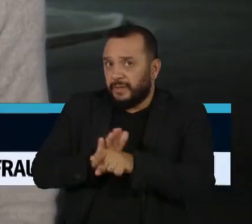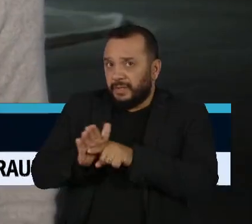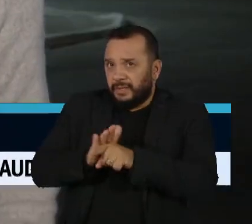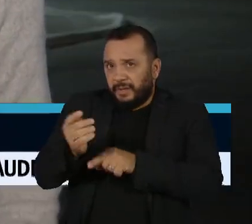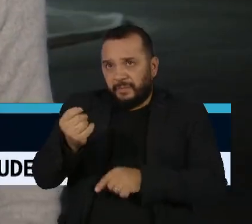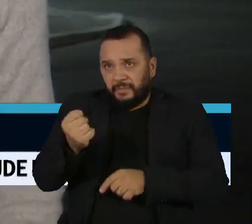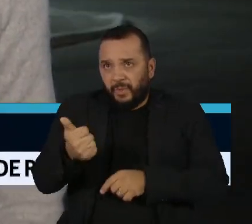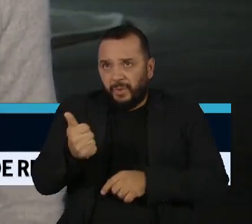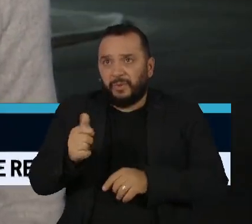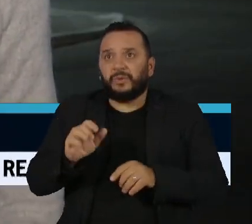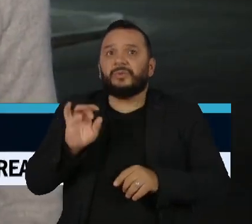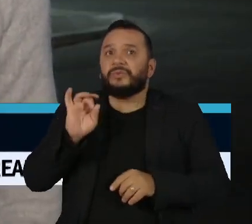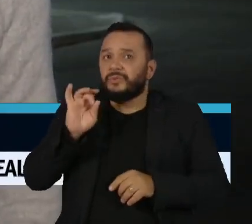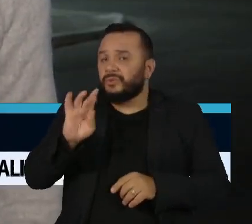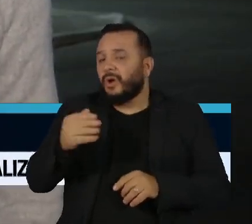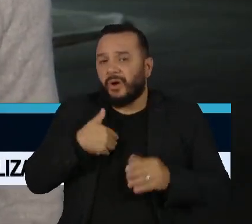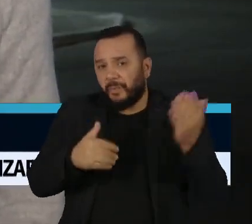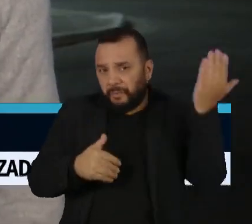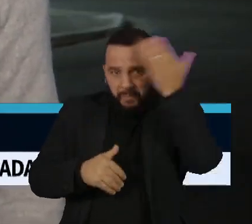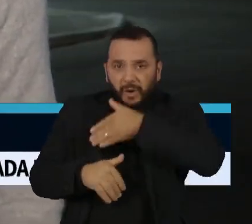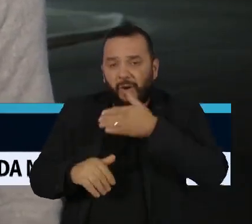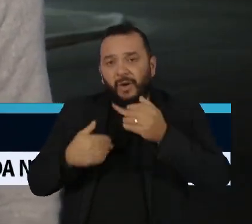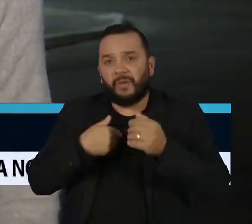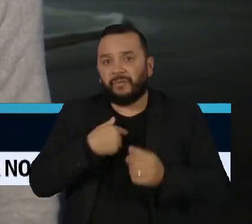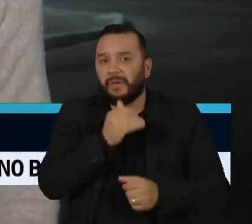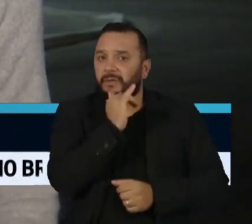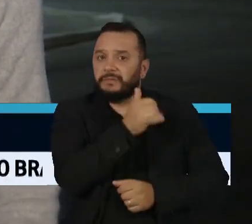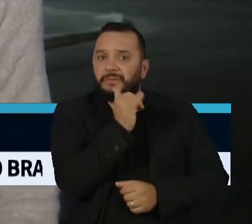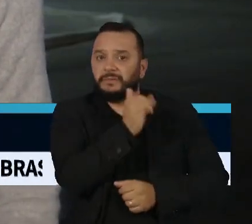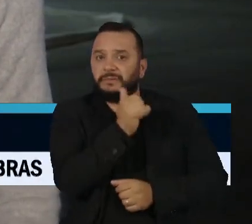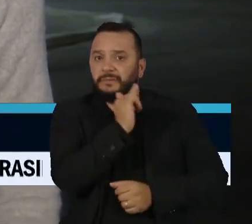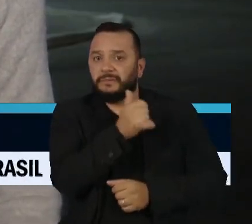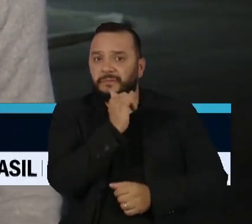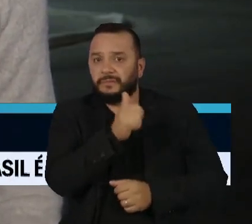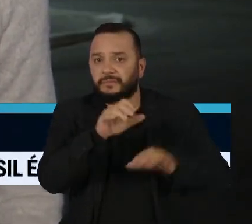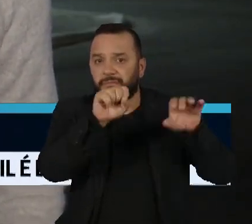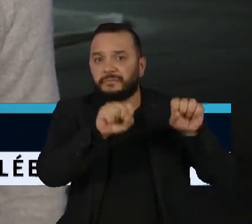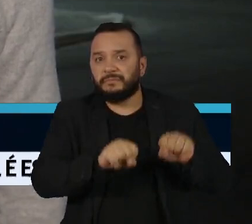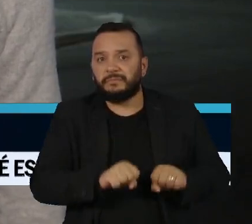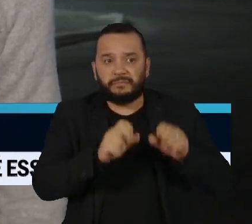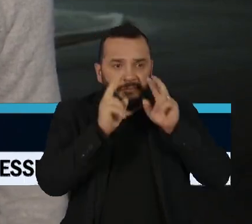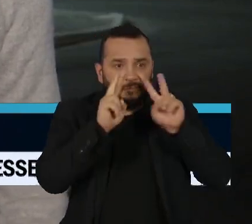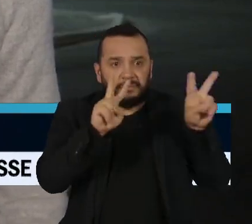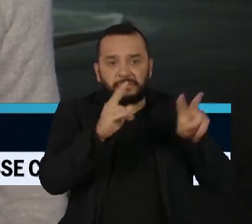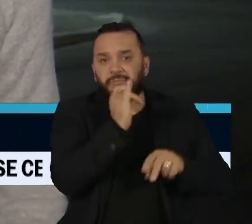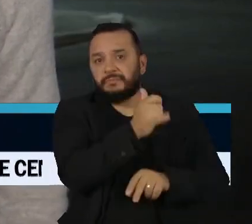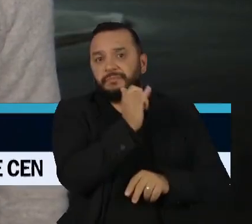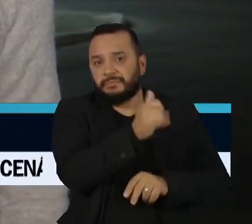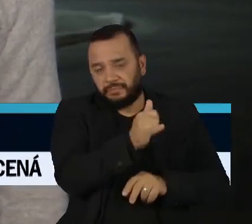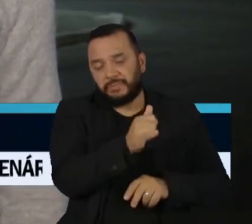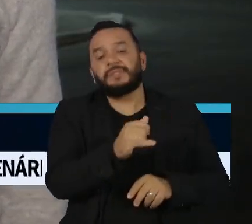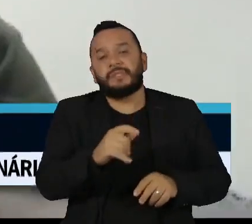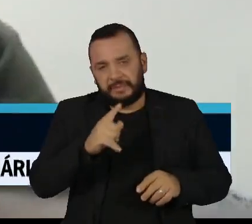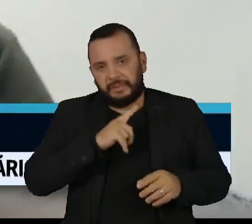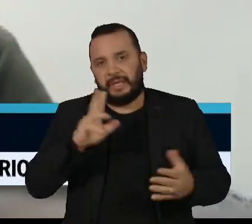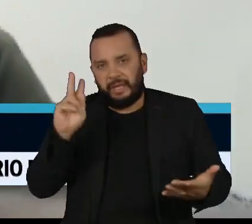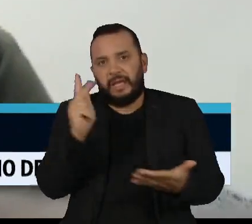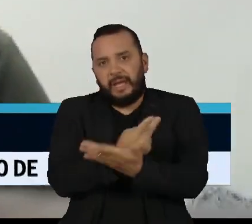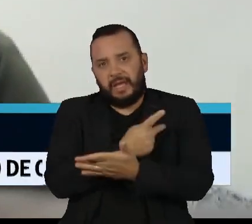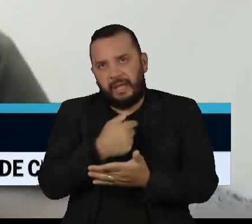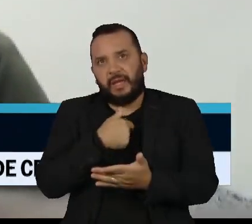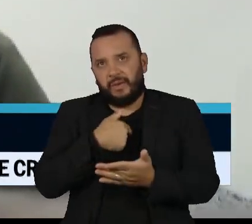baseia principalmente na prova testemunhal, o risco de erros nas condenações é altíssimo.